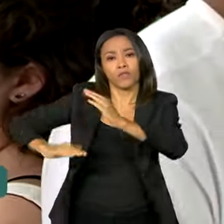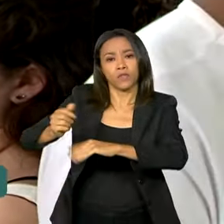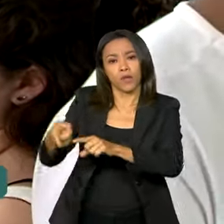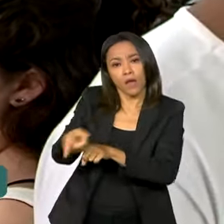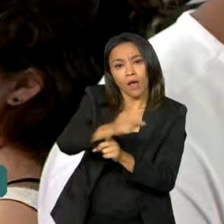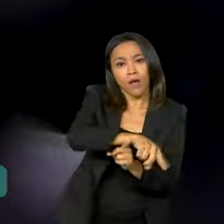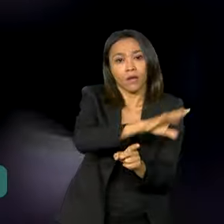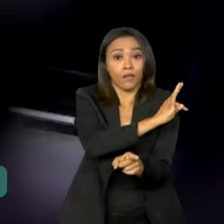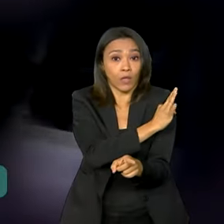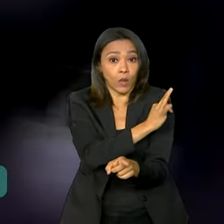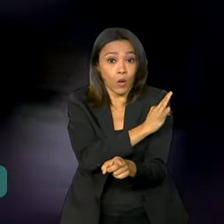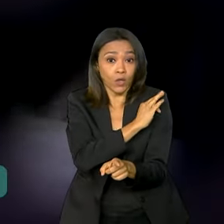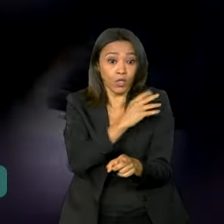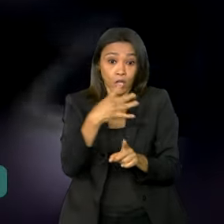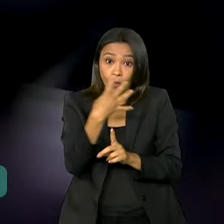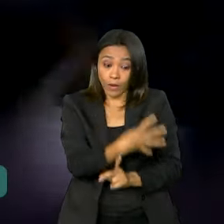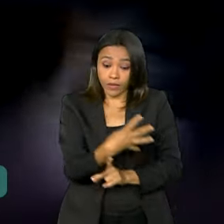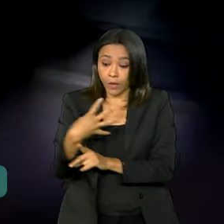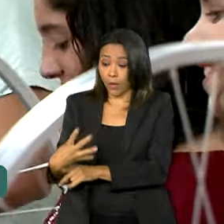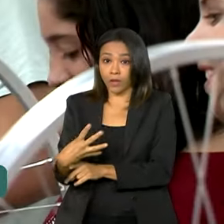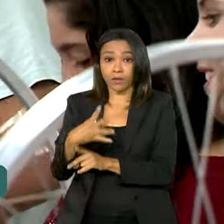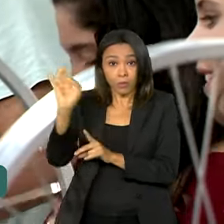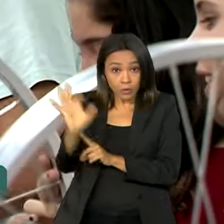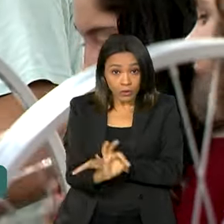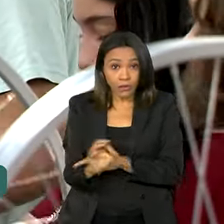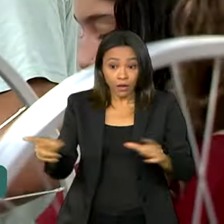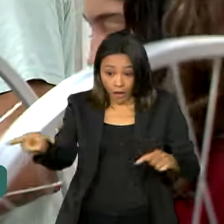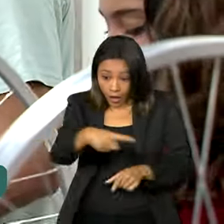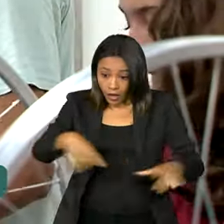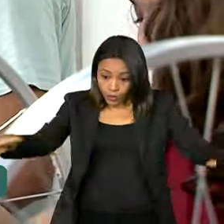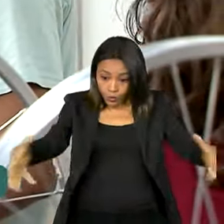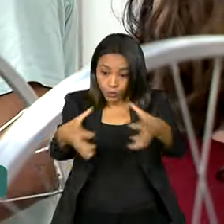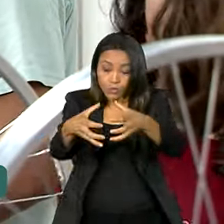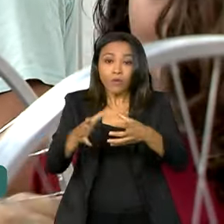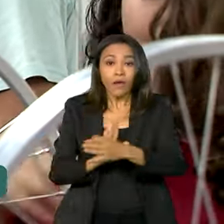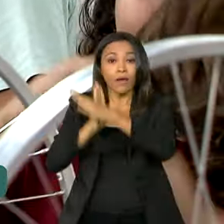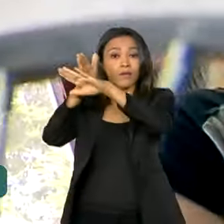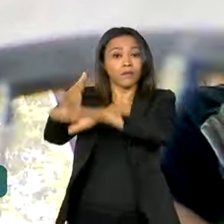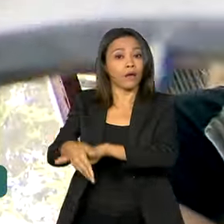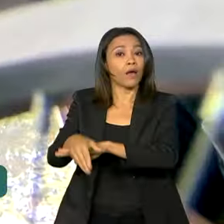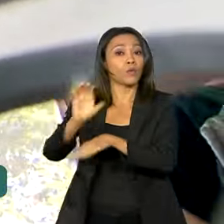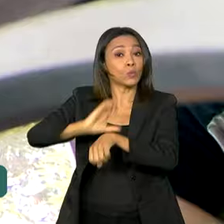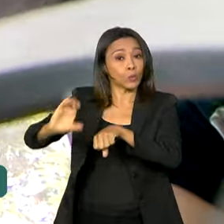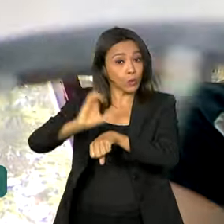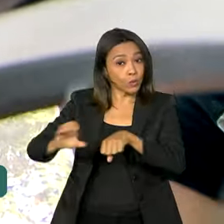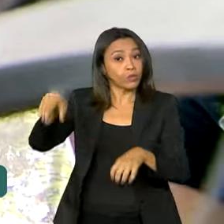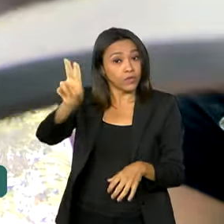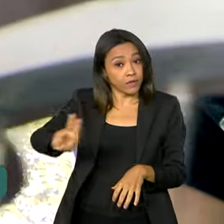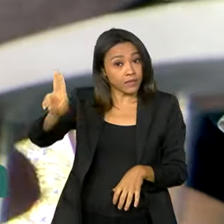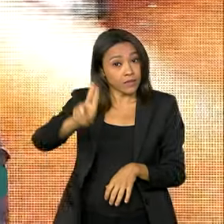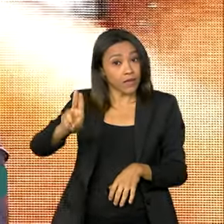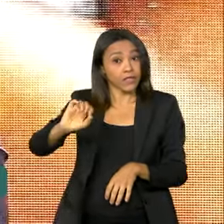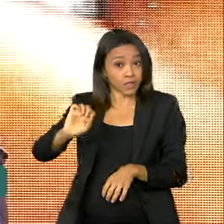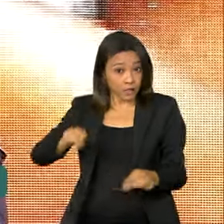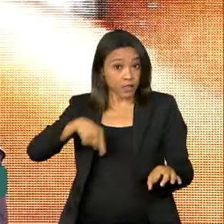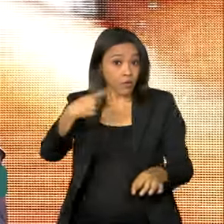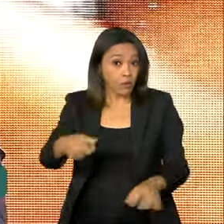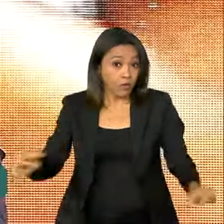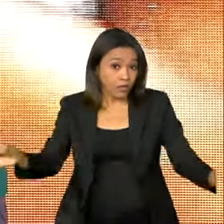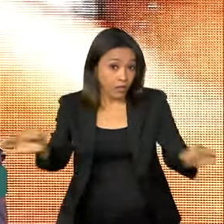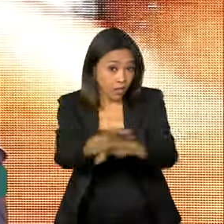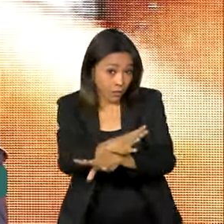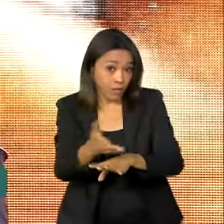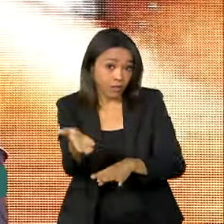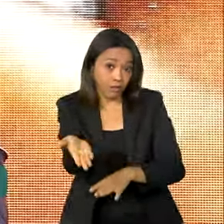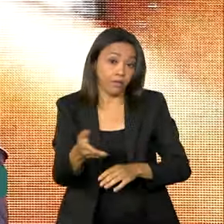Tecnológica, 44% entraram em um curso de graduação logo após a formatura. O que derruba